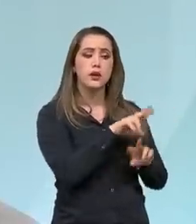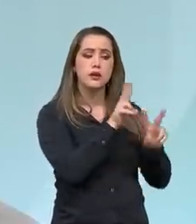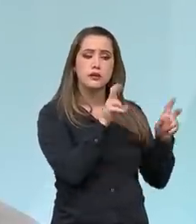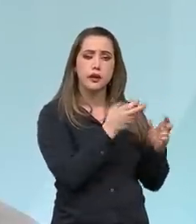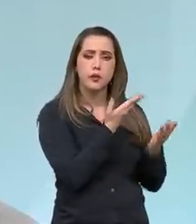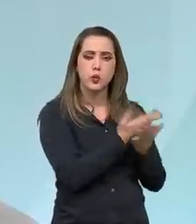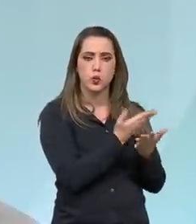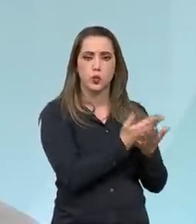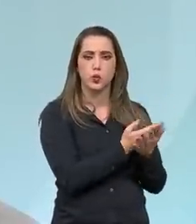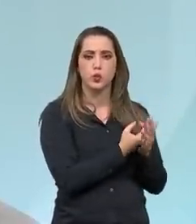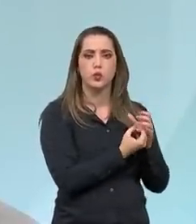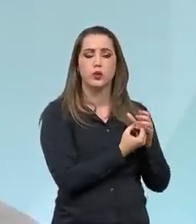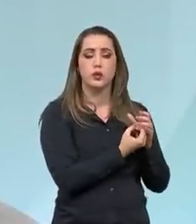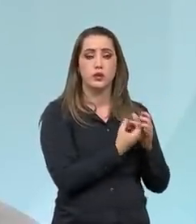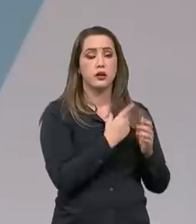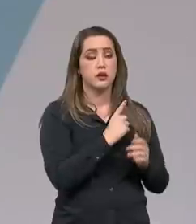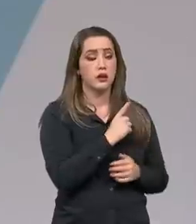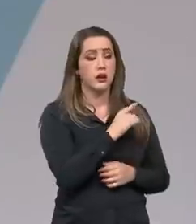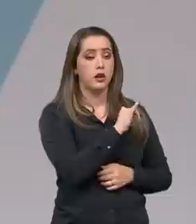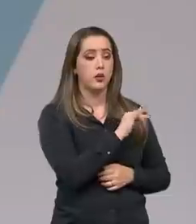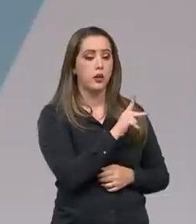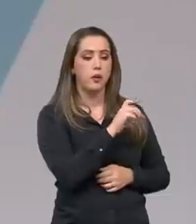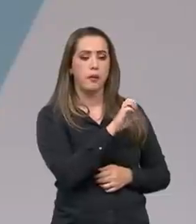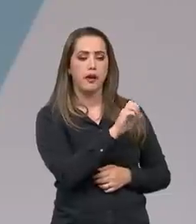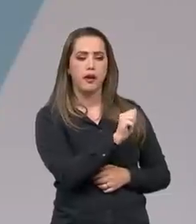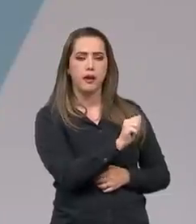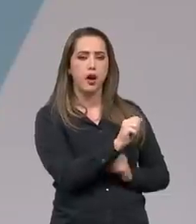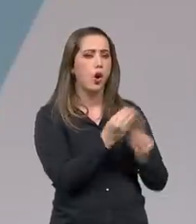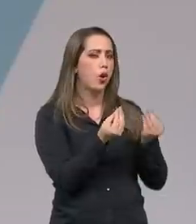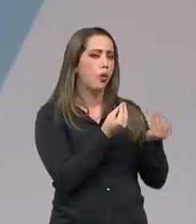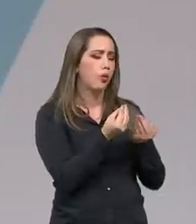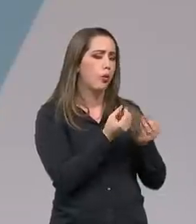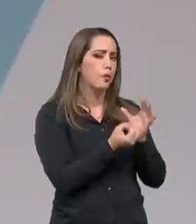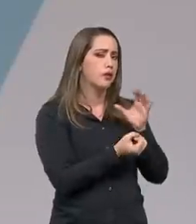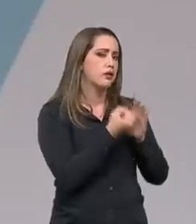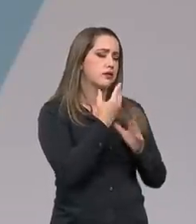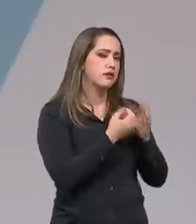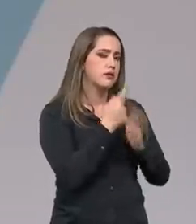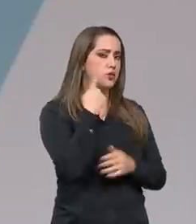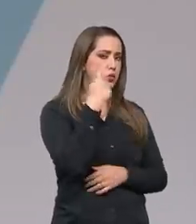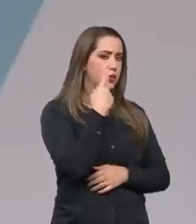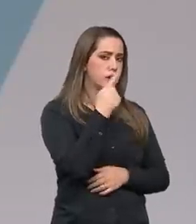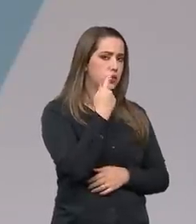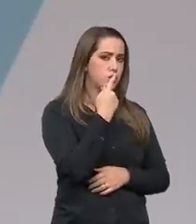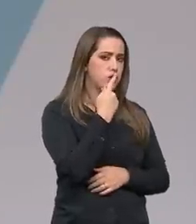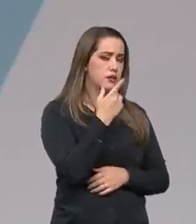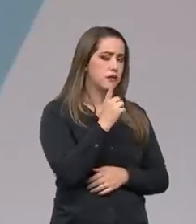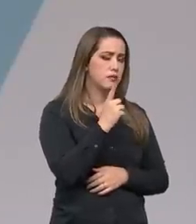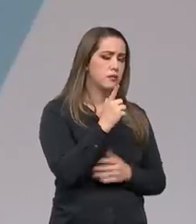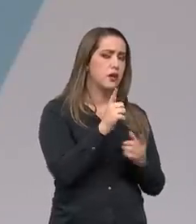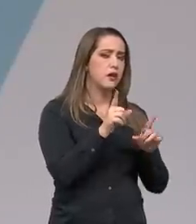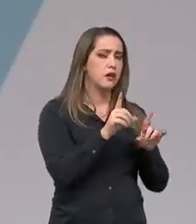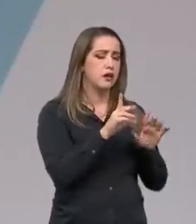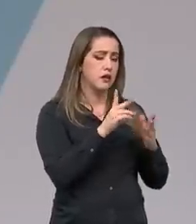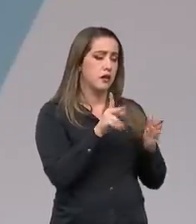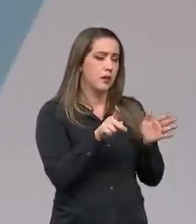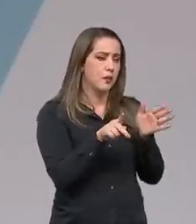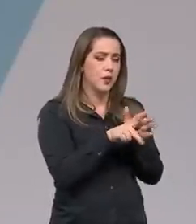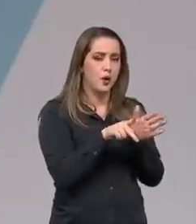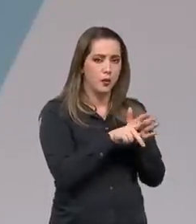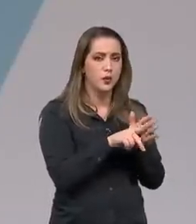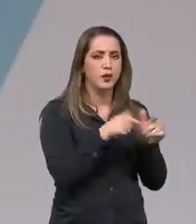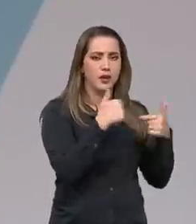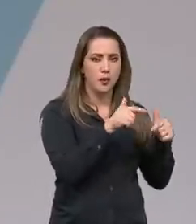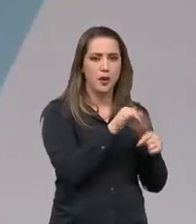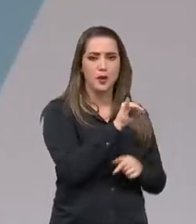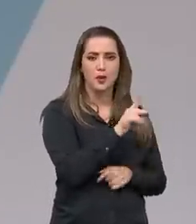publicado pelo IPEA, de que forma ele contribui para a formulação de políticas públicas, que é basicamente o papel do IPEA,